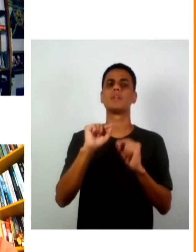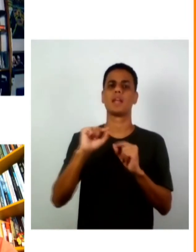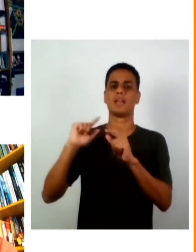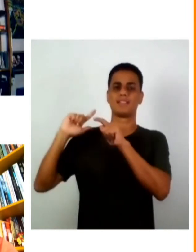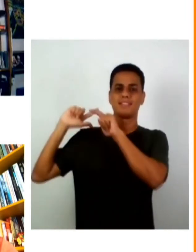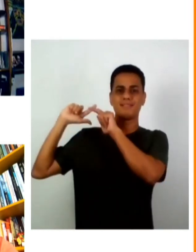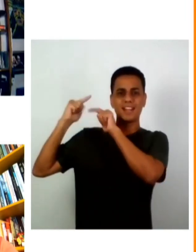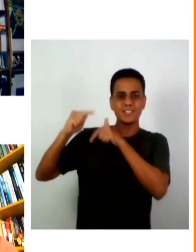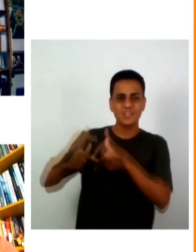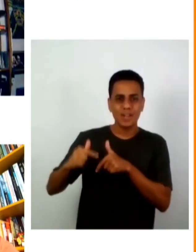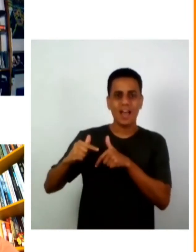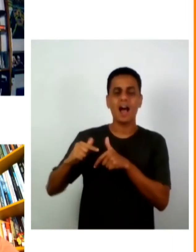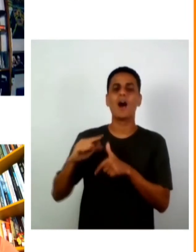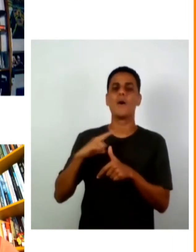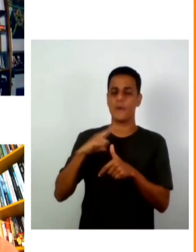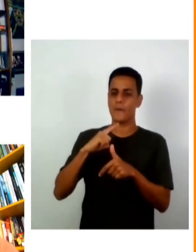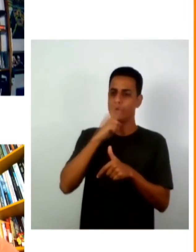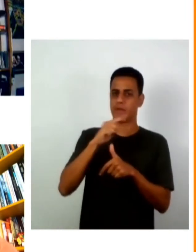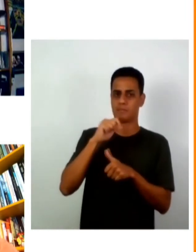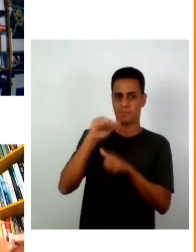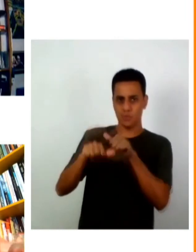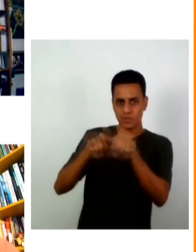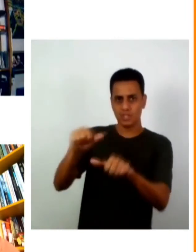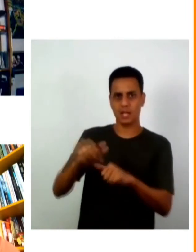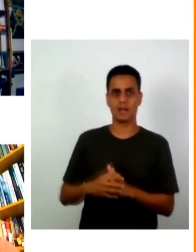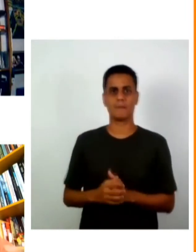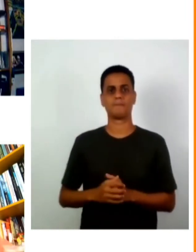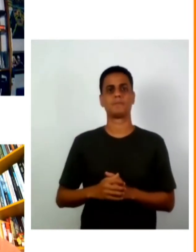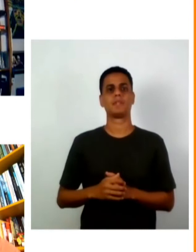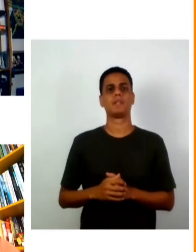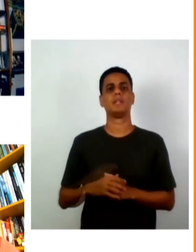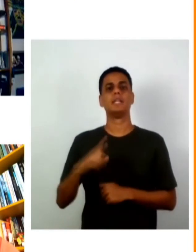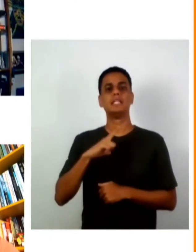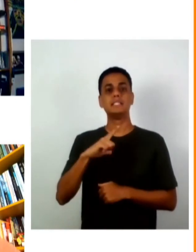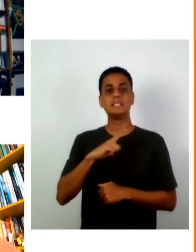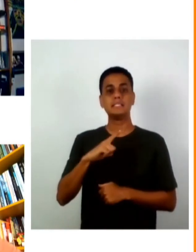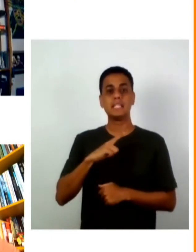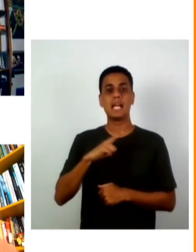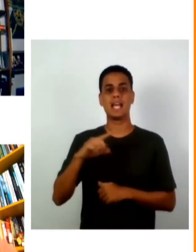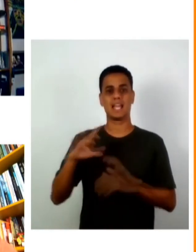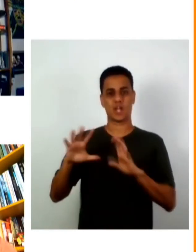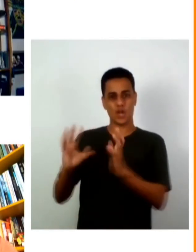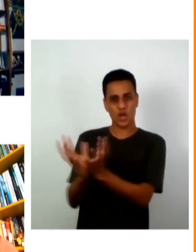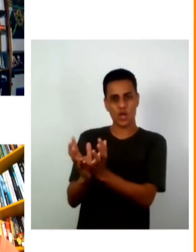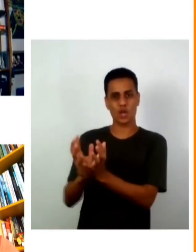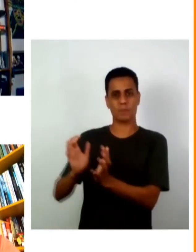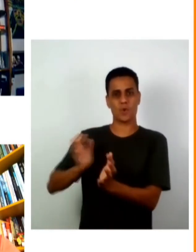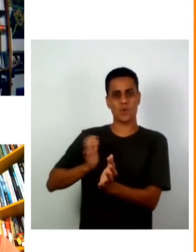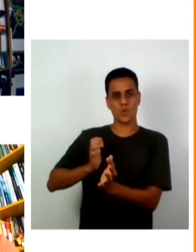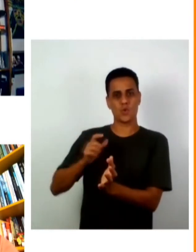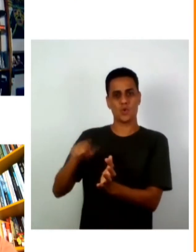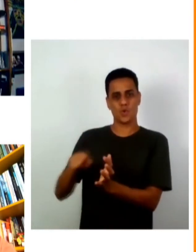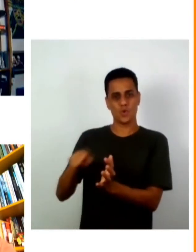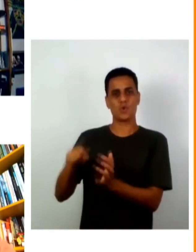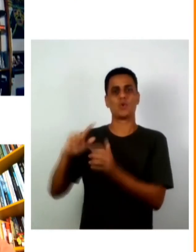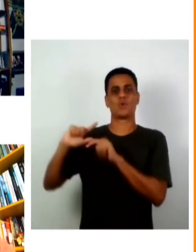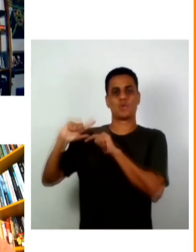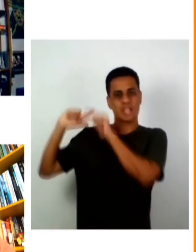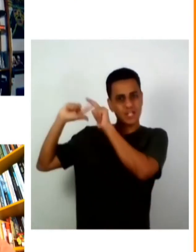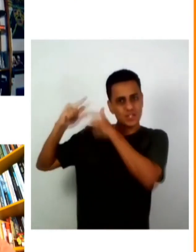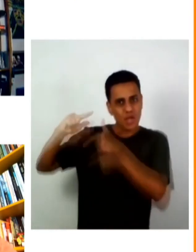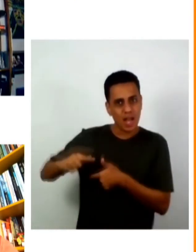tradicionais colombianas ou seja das elites donos de empresas ex-ministros